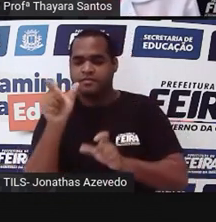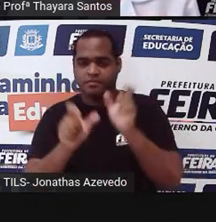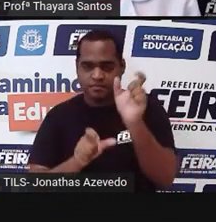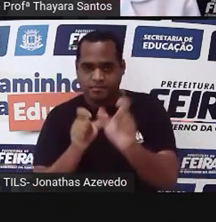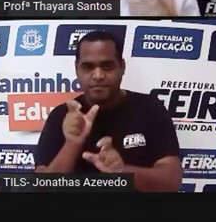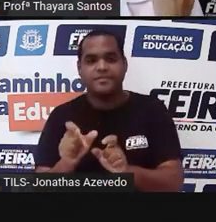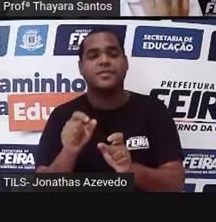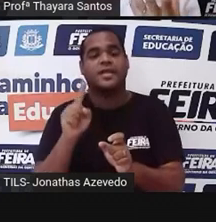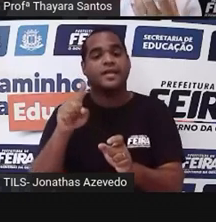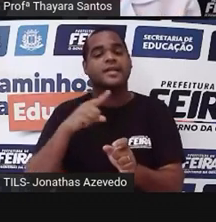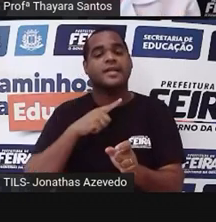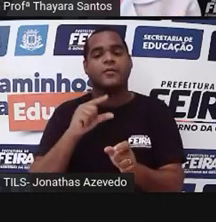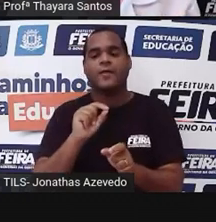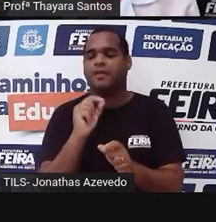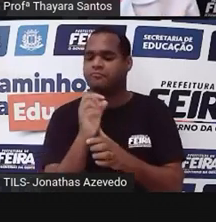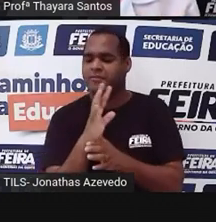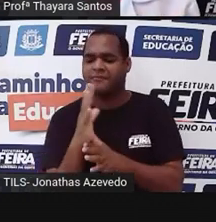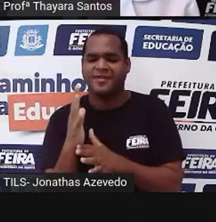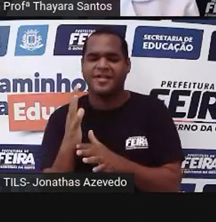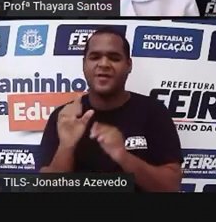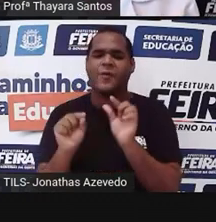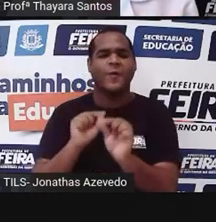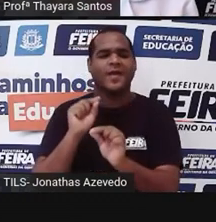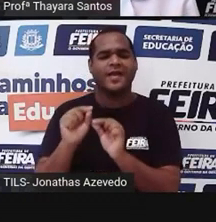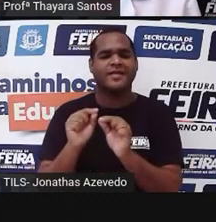plantas. O as plantas têm em comum?